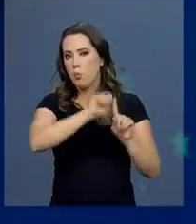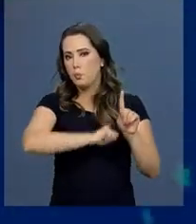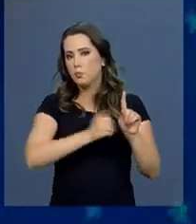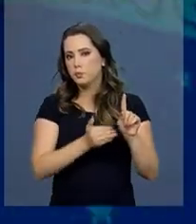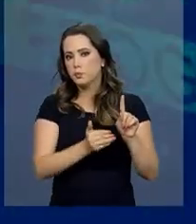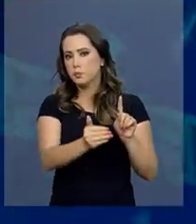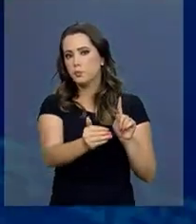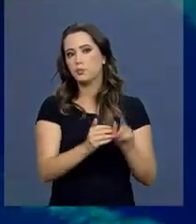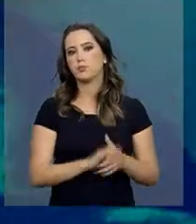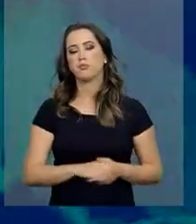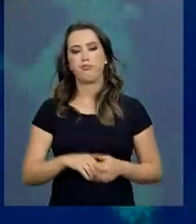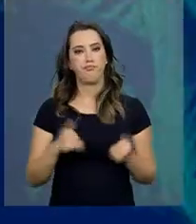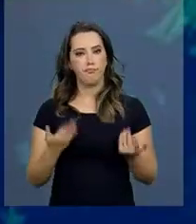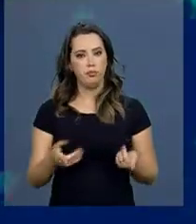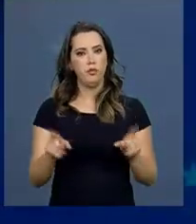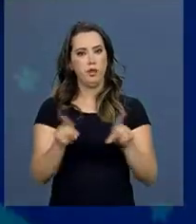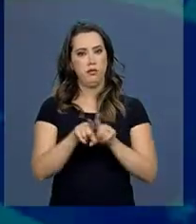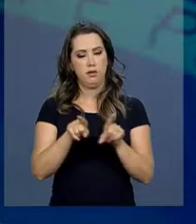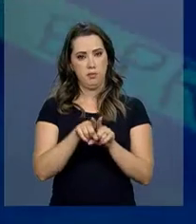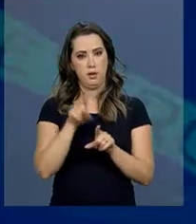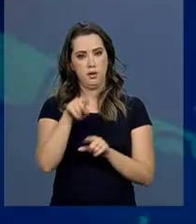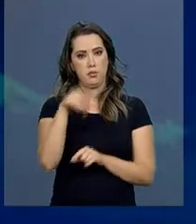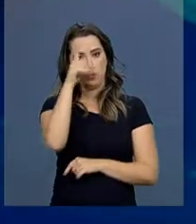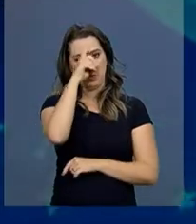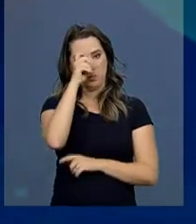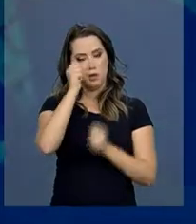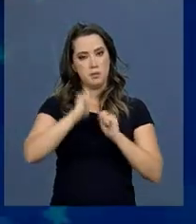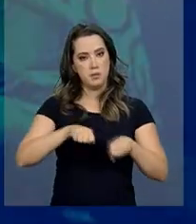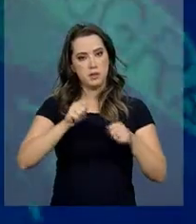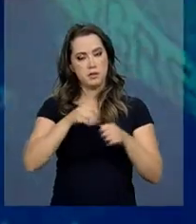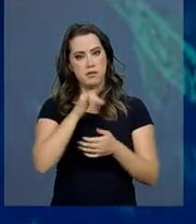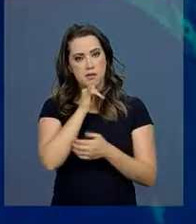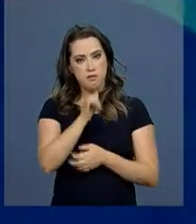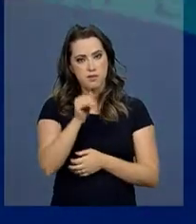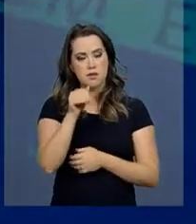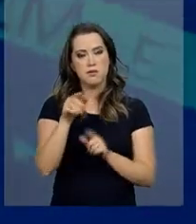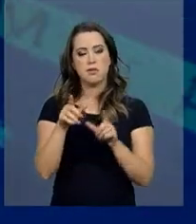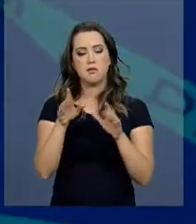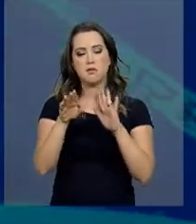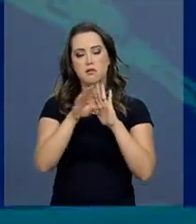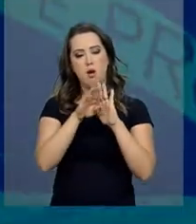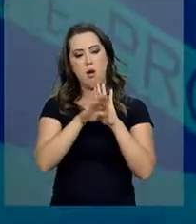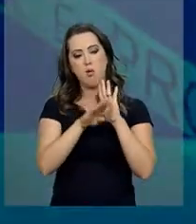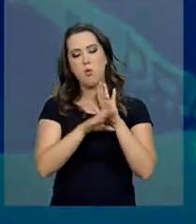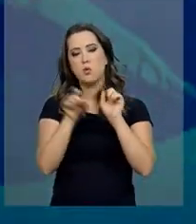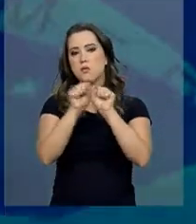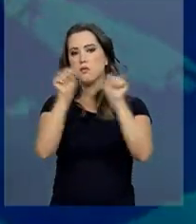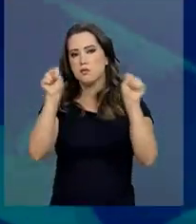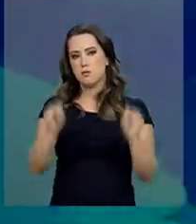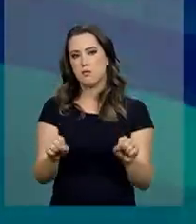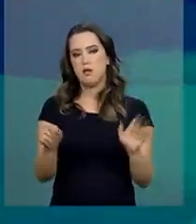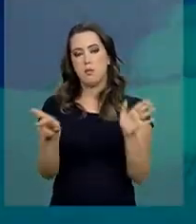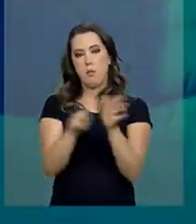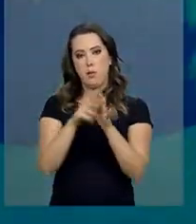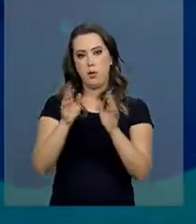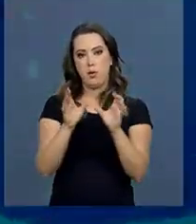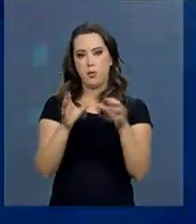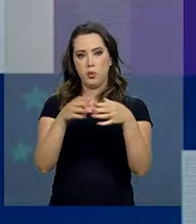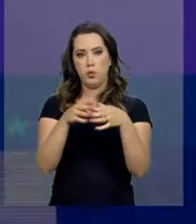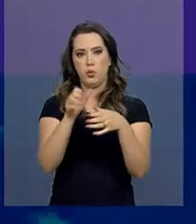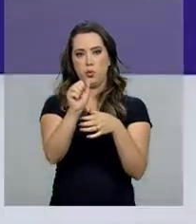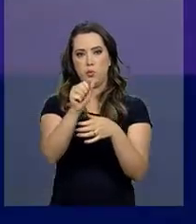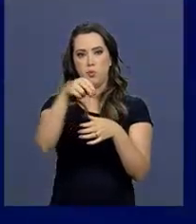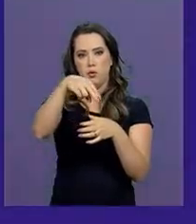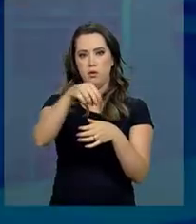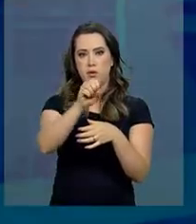durante o atendimento. Além disso, os hospitais também deverão alimentar o programa Qualis, um serviço da ANS que analisa